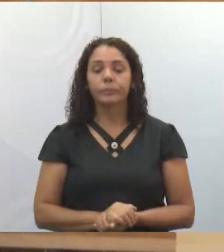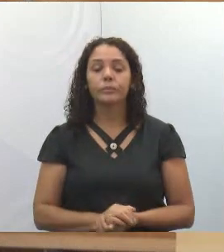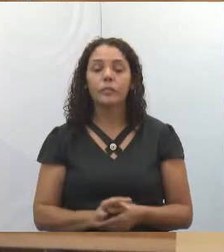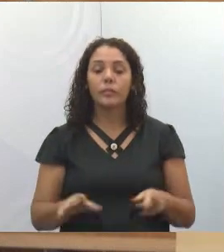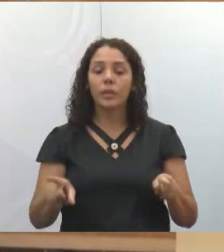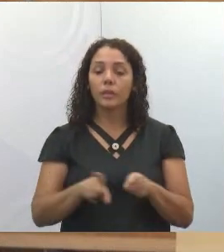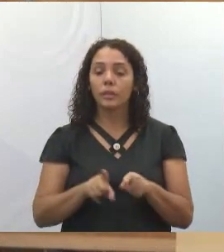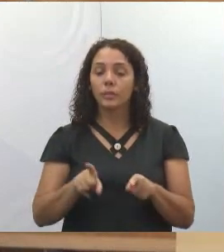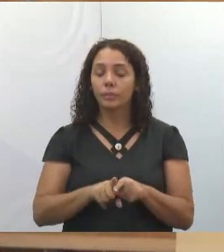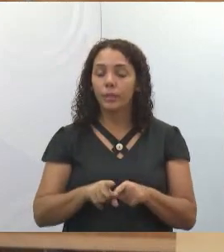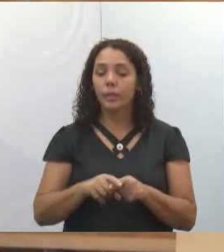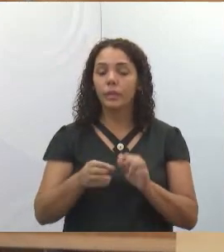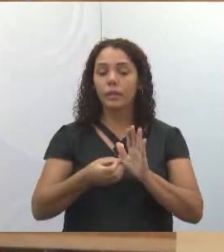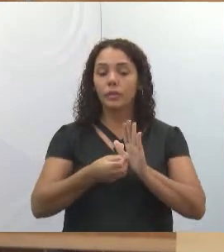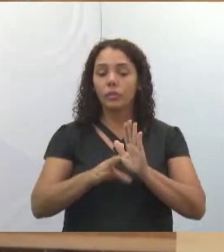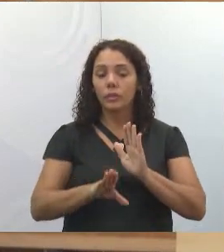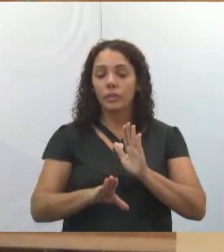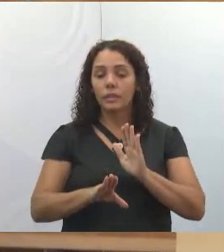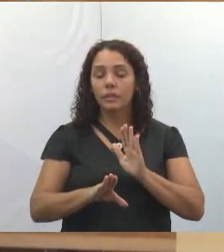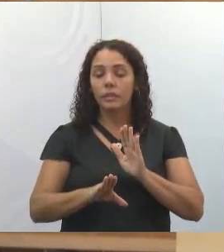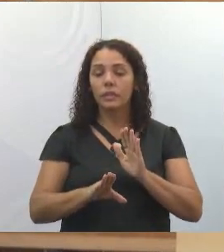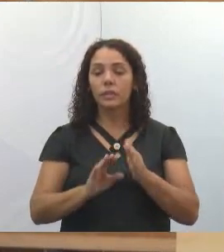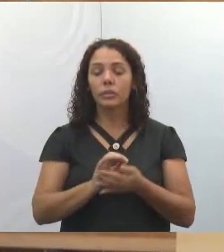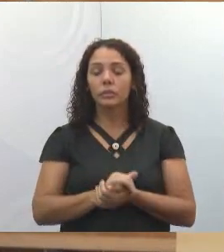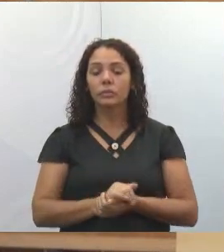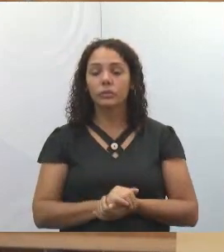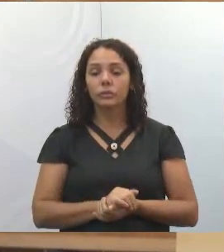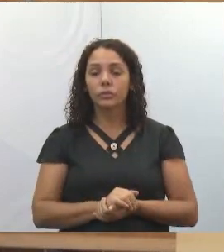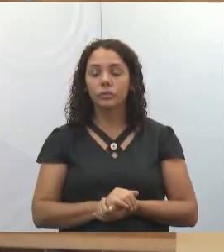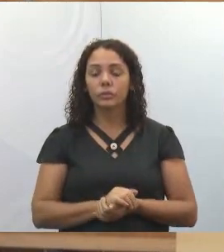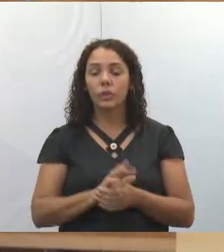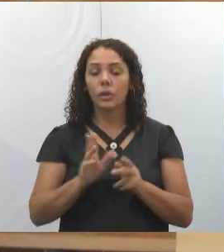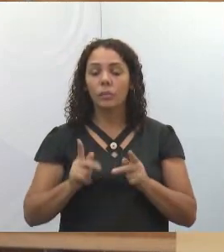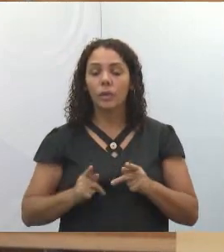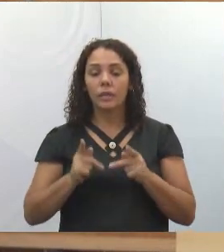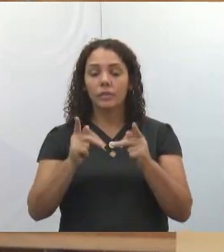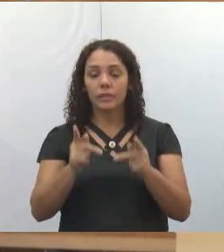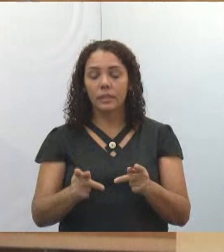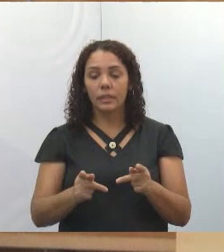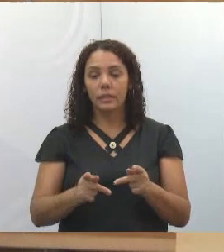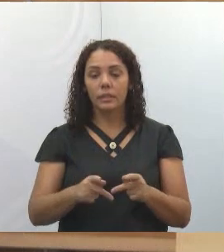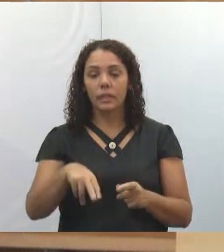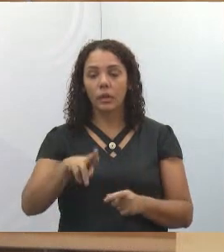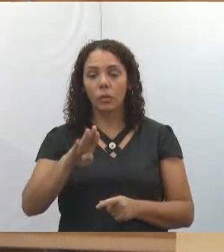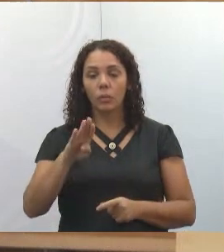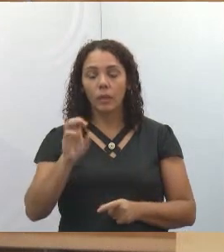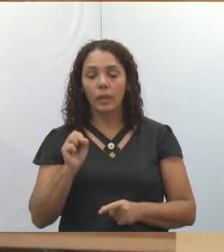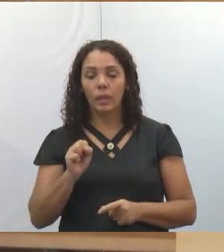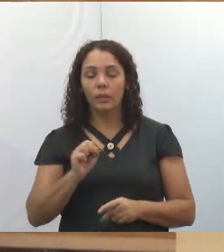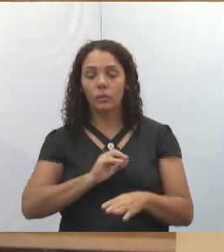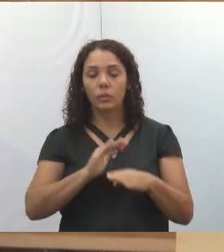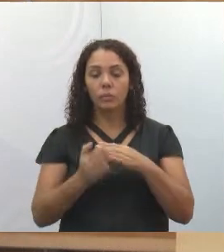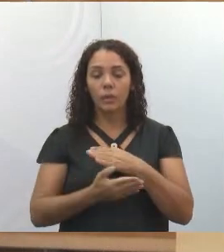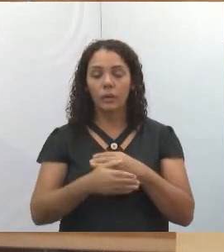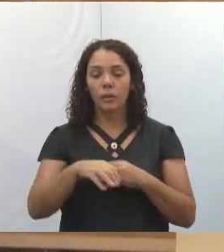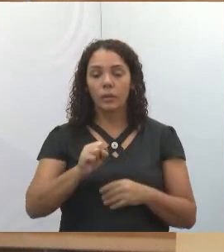Também fiz uma indicação, também diante da visita que eu fiz à UBS do Parque Santo Antônio,